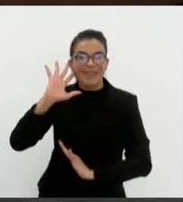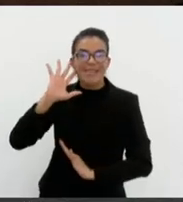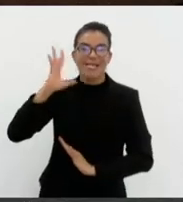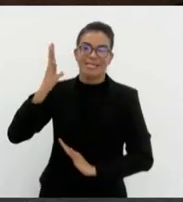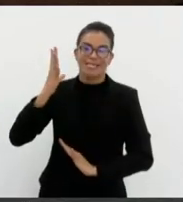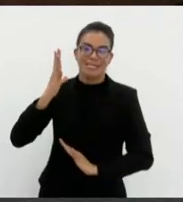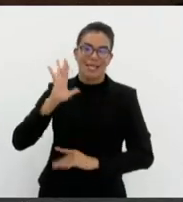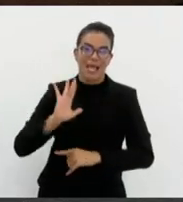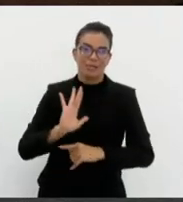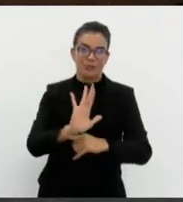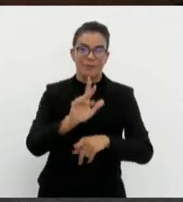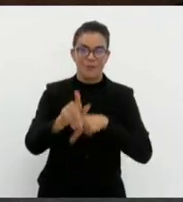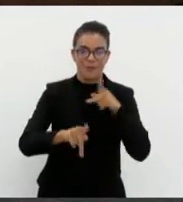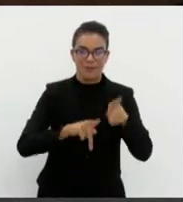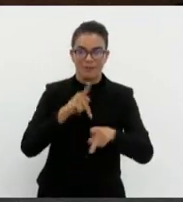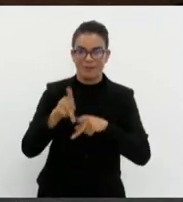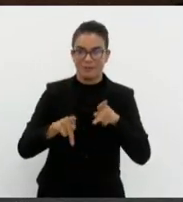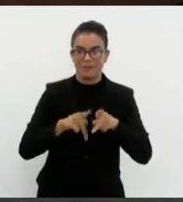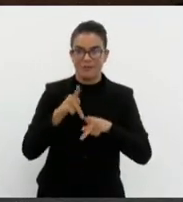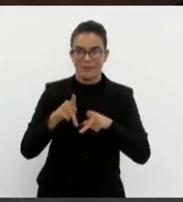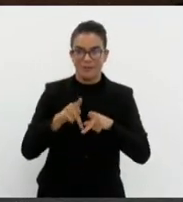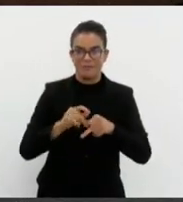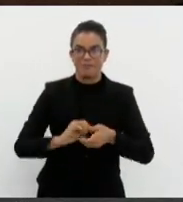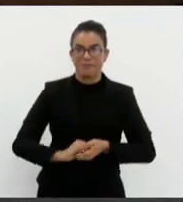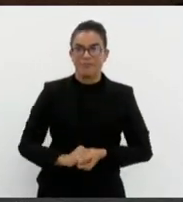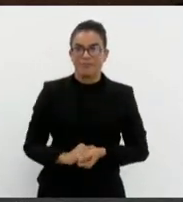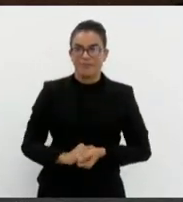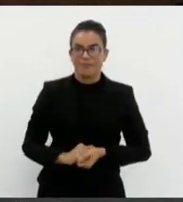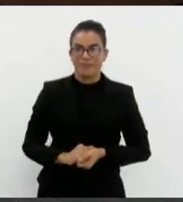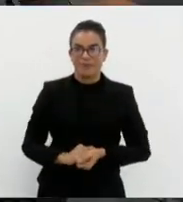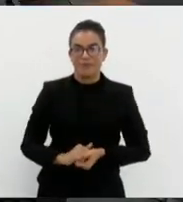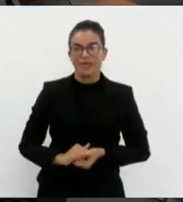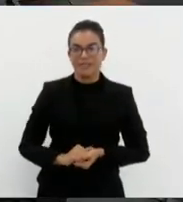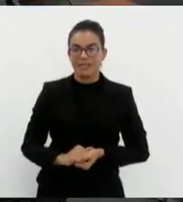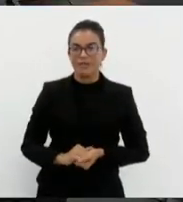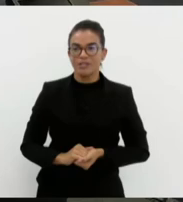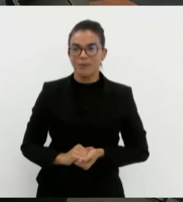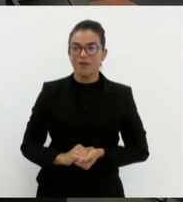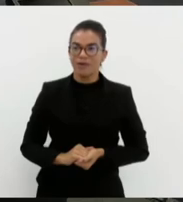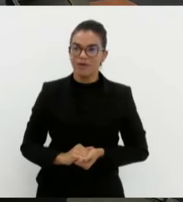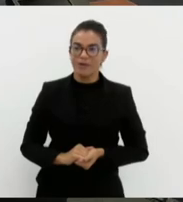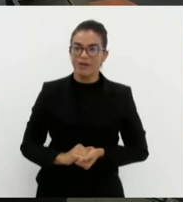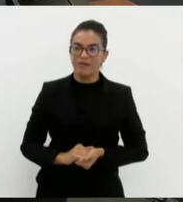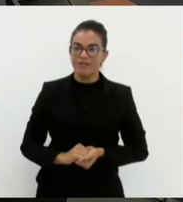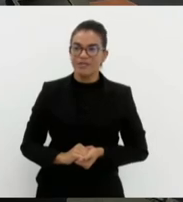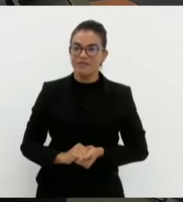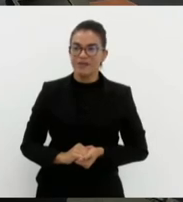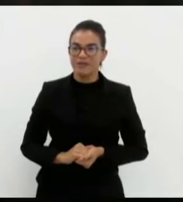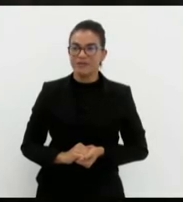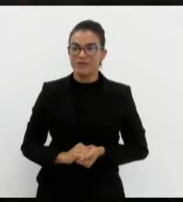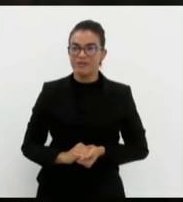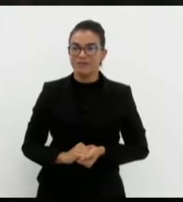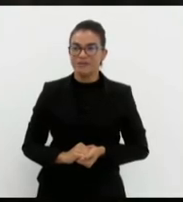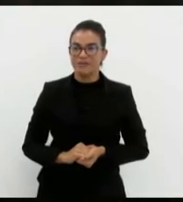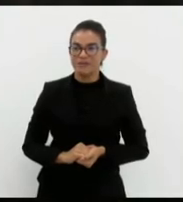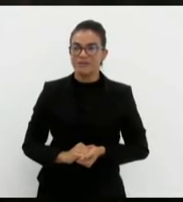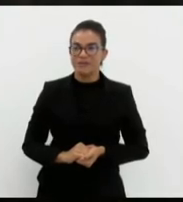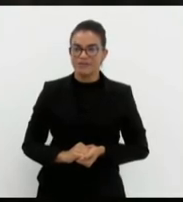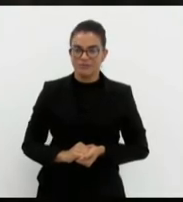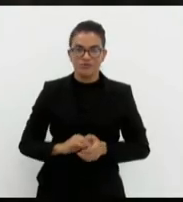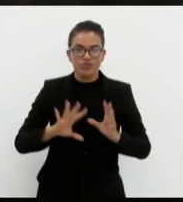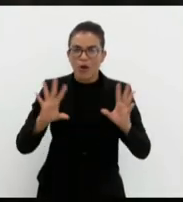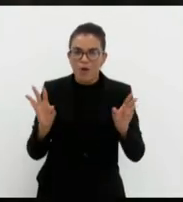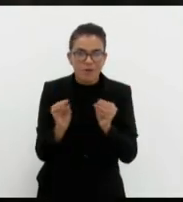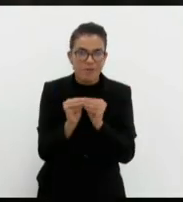beneficiar e que possa beneficiar ou prejudicar a todos. eu queria encerrar esse tema só com um breve